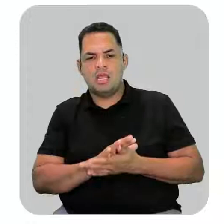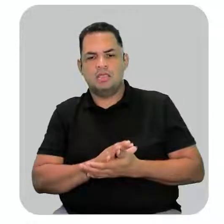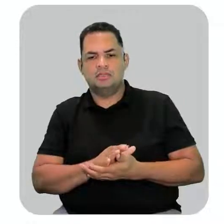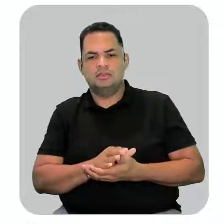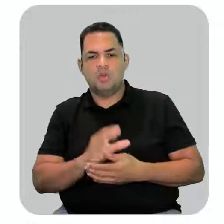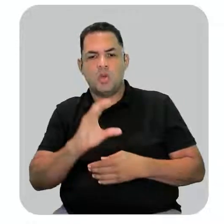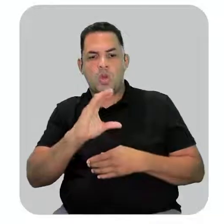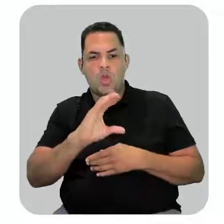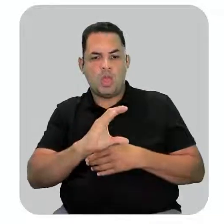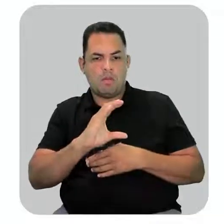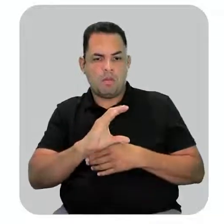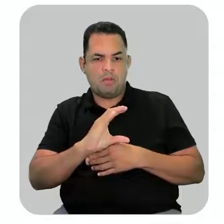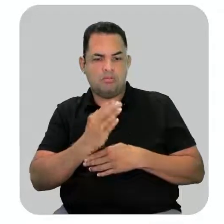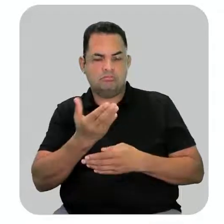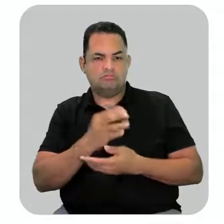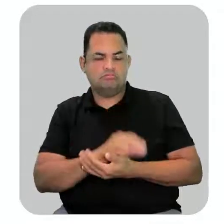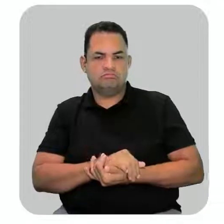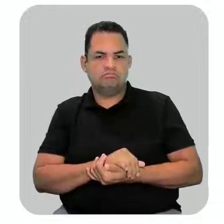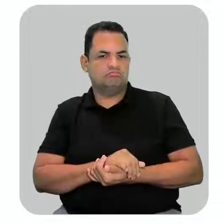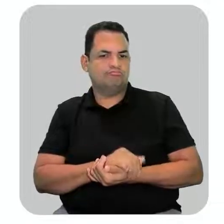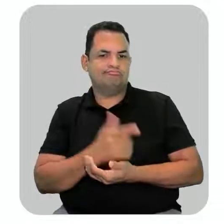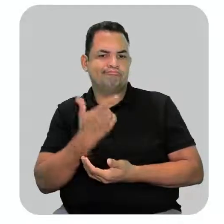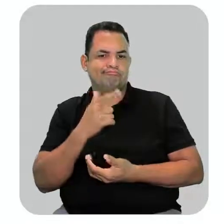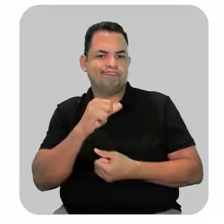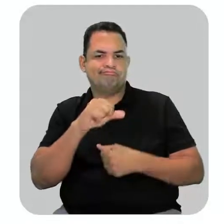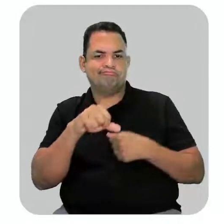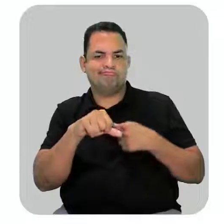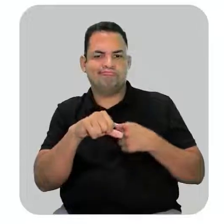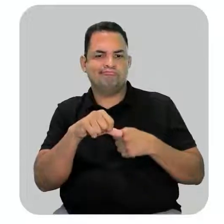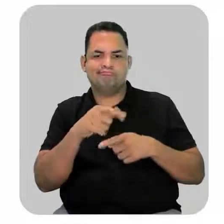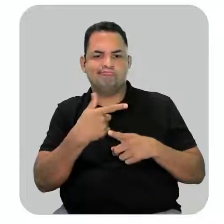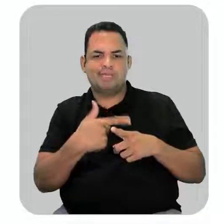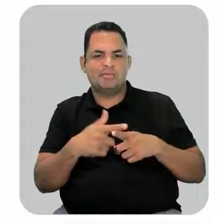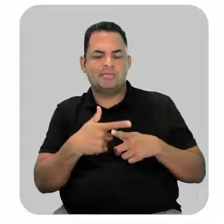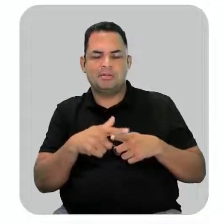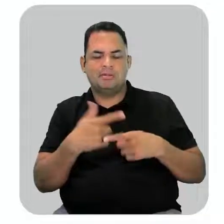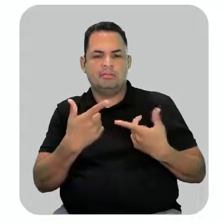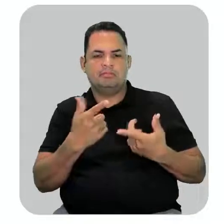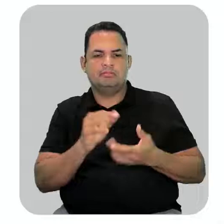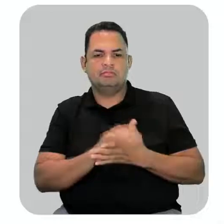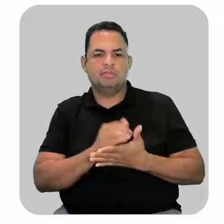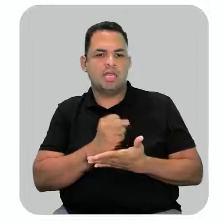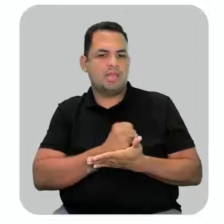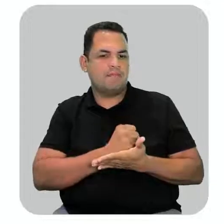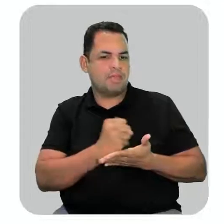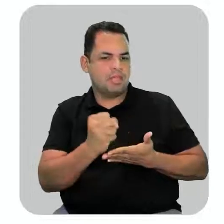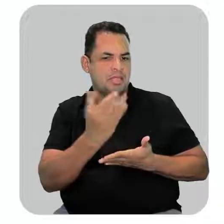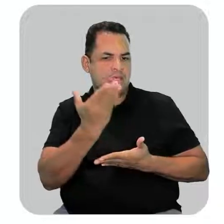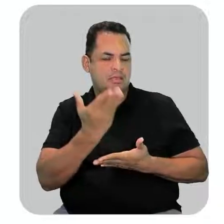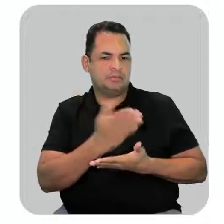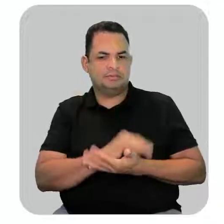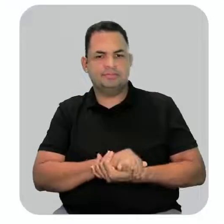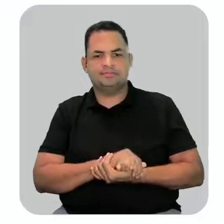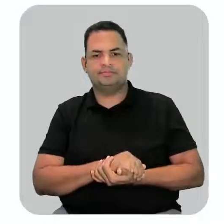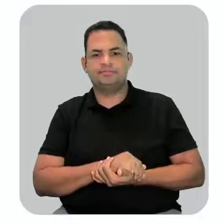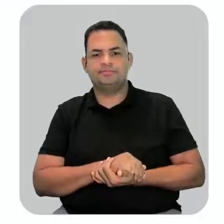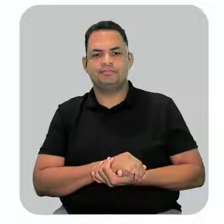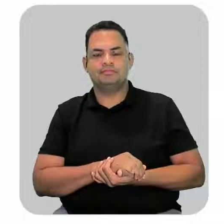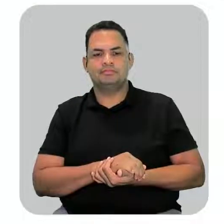Vamos jogar, não tem problema. A gente elimina esse daqui, ó. Não existe. Vamos lá. Deixou de existir.